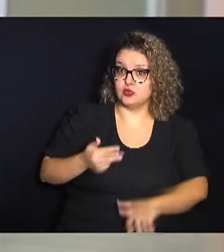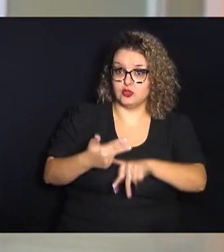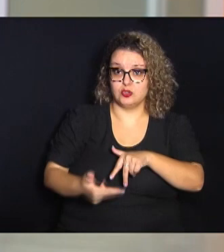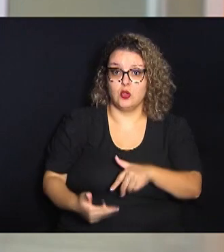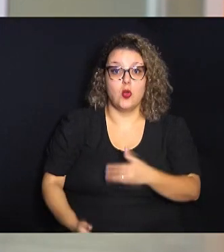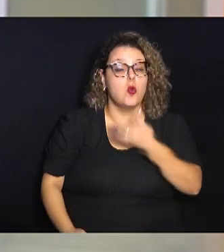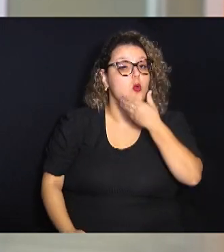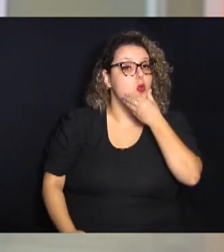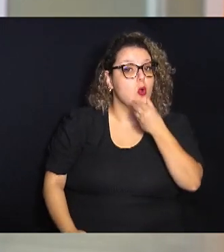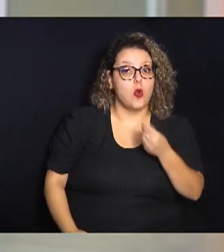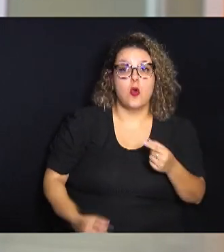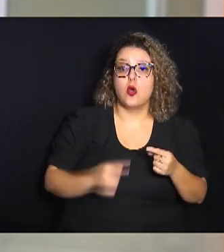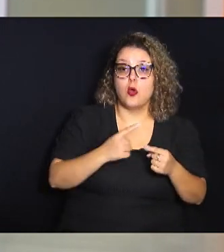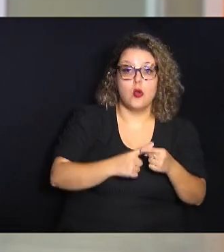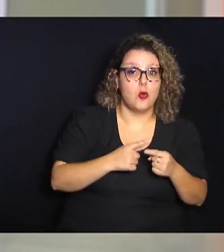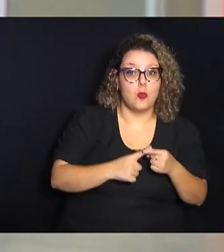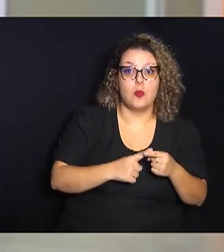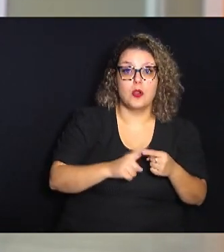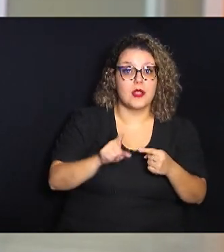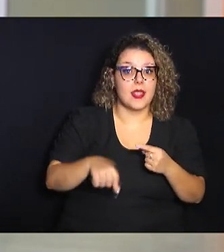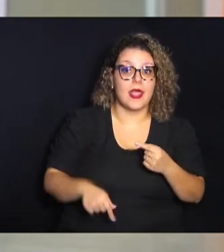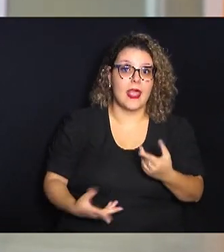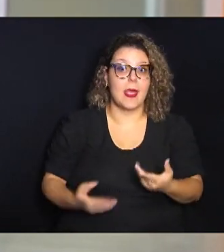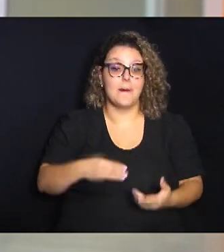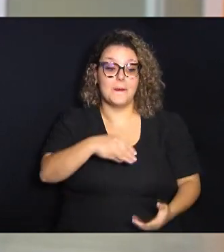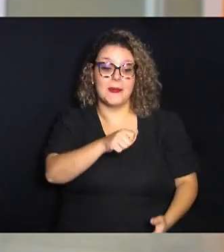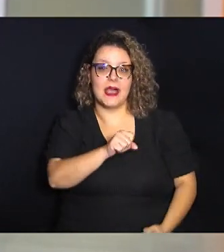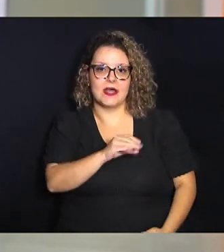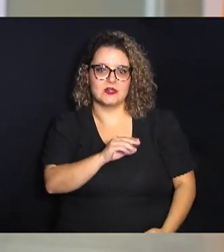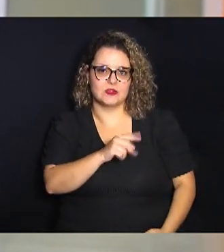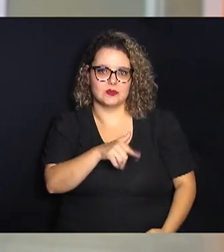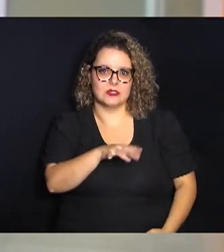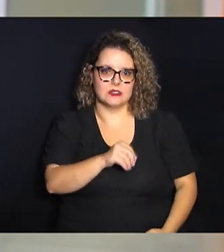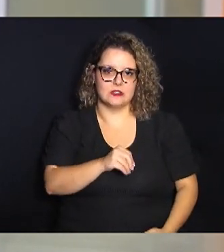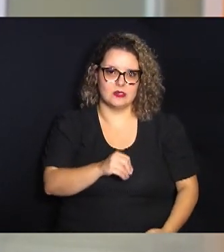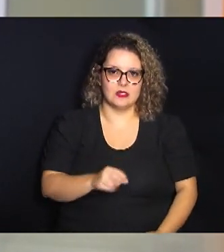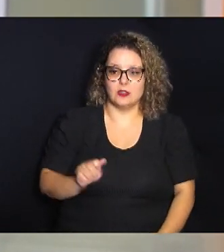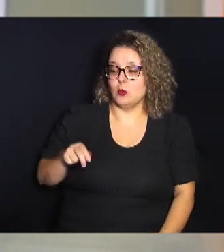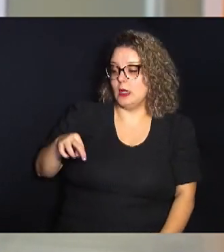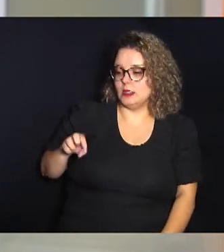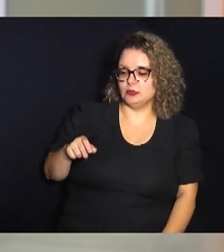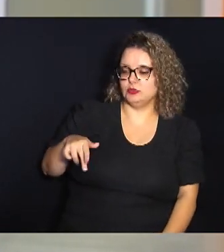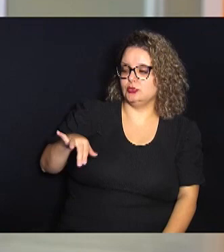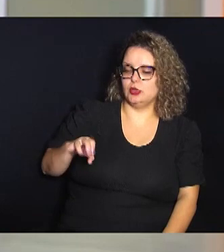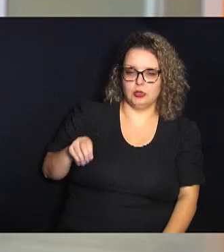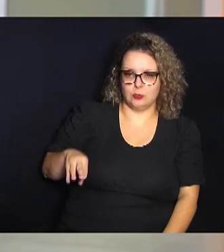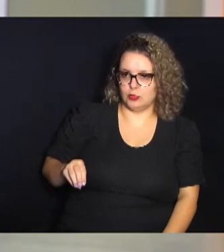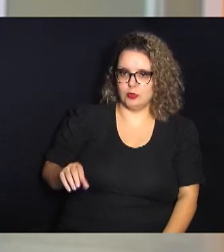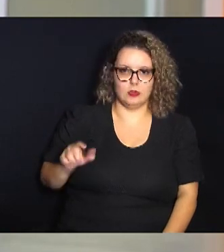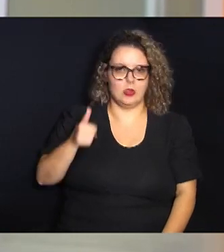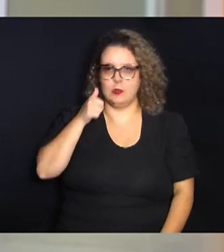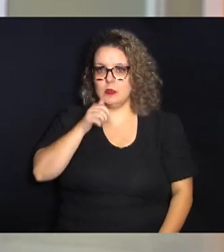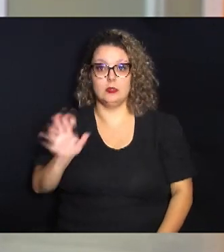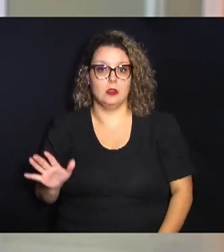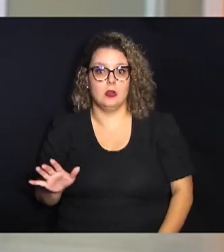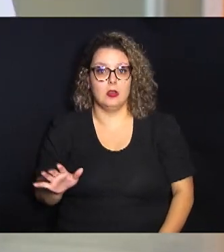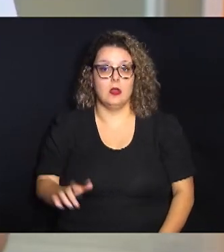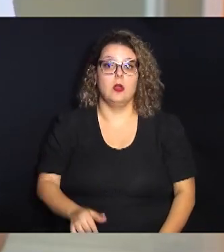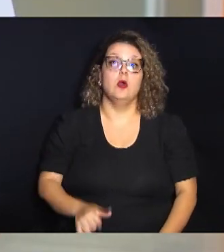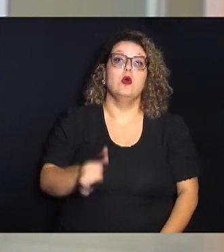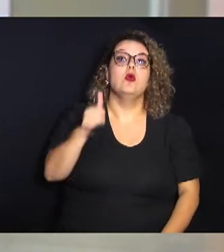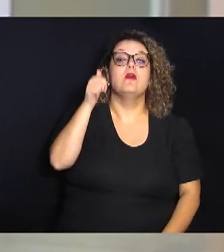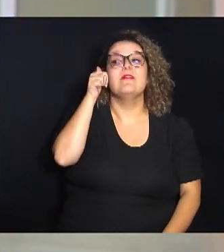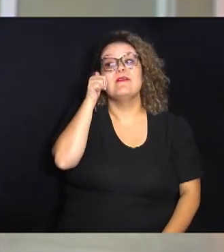é porque o homem é masculino que o antônimo dele vai ser mulher não na verdade o feminino de homem é mulher